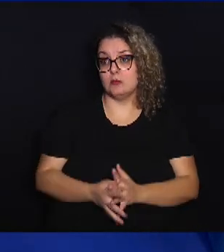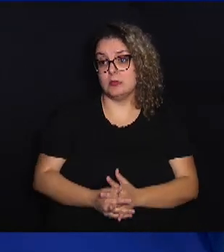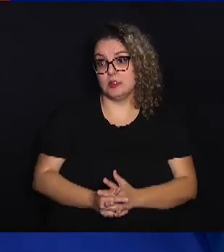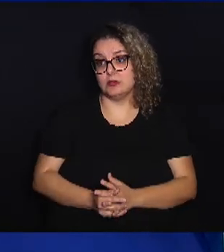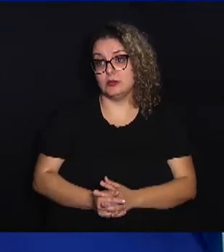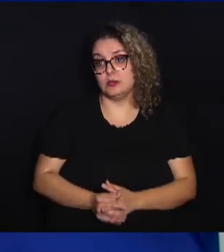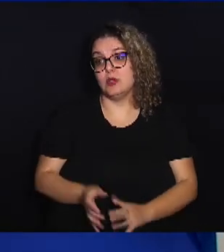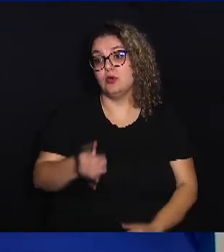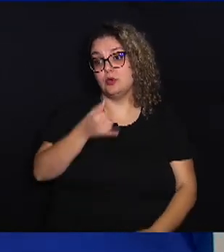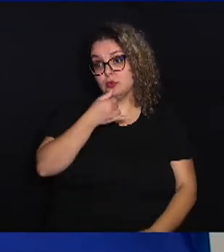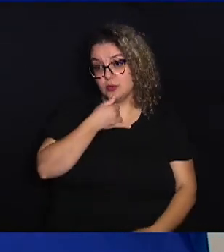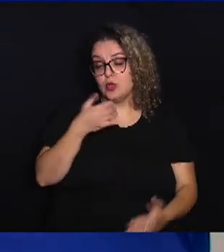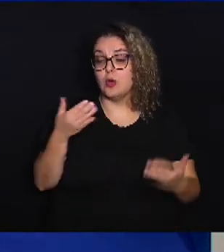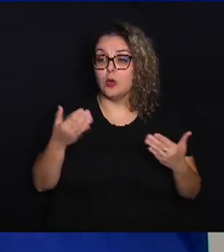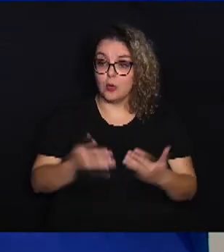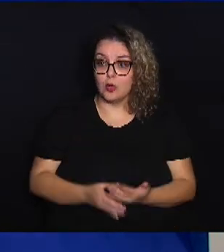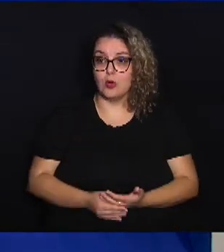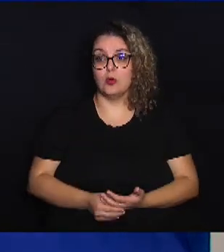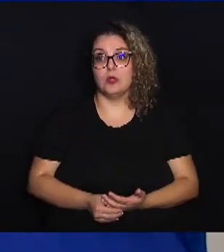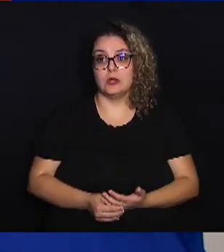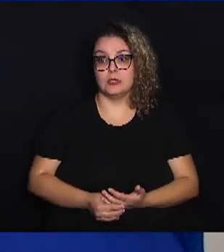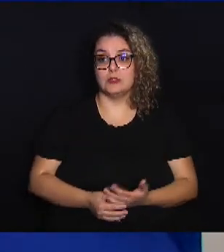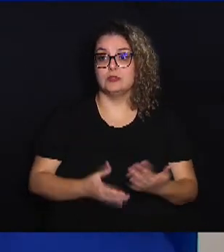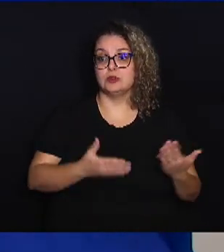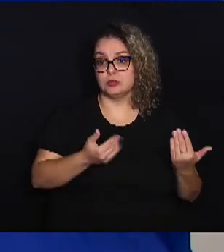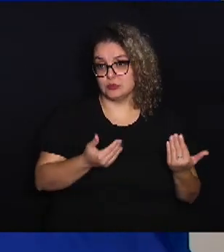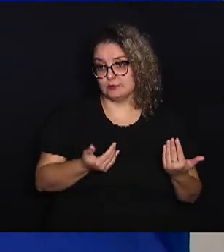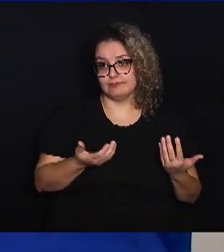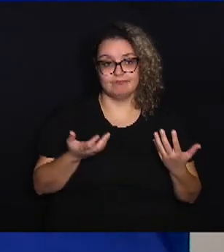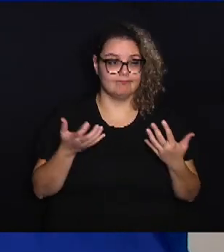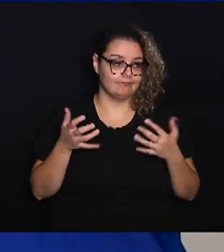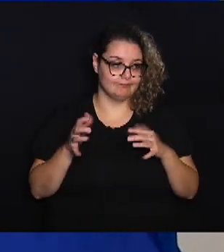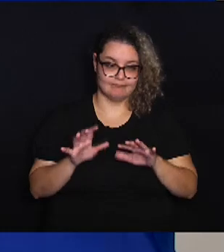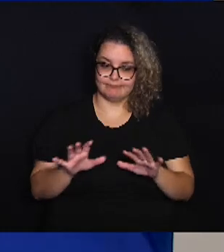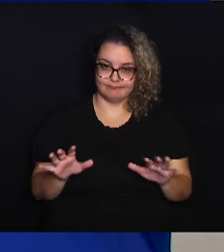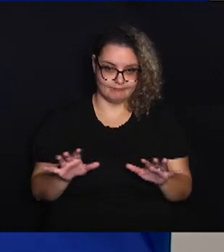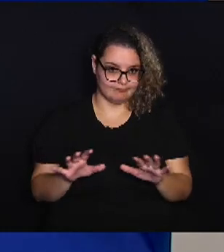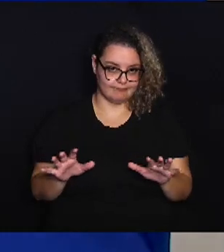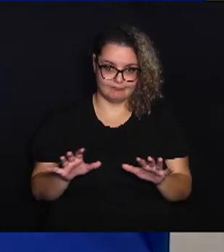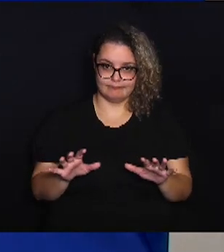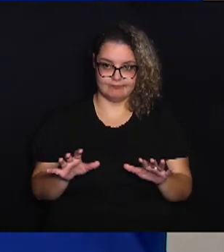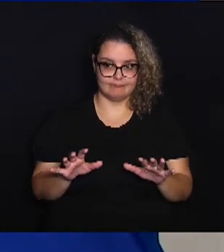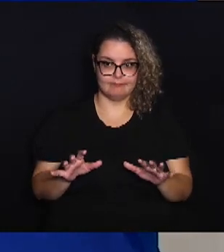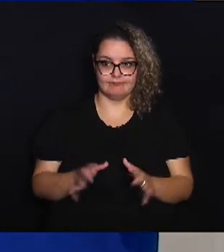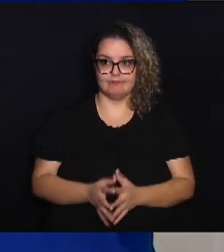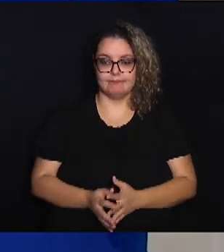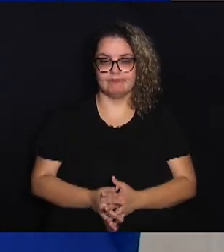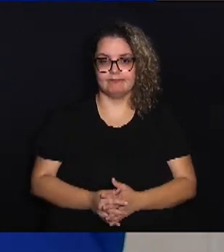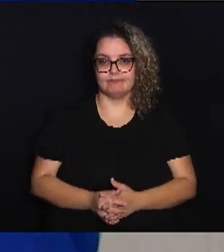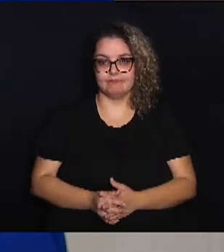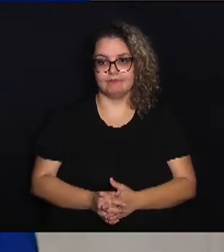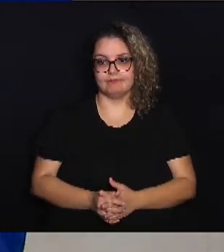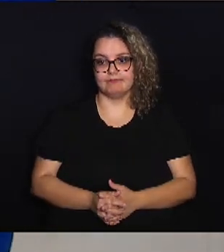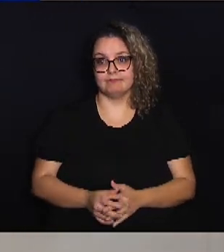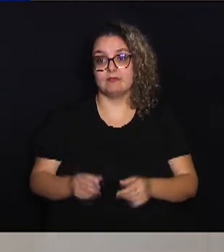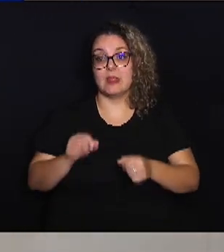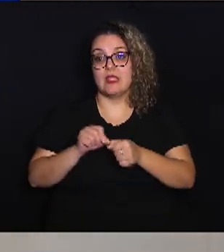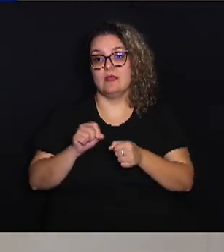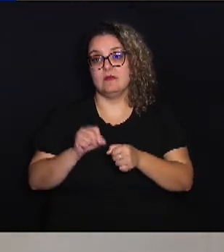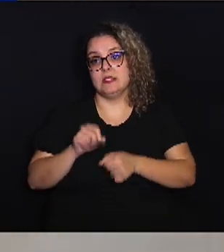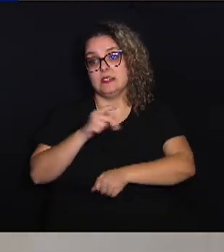infelizmente, hoje, os jovens, eles não querem mais, vamos dizer, fazer